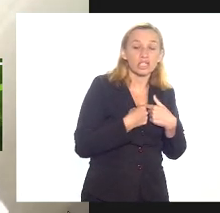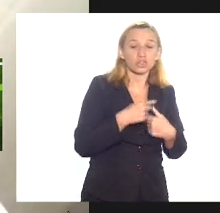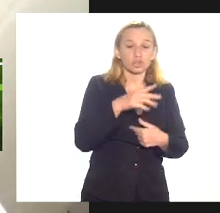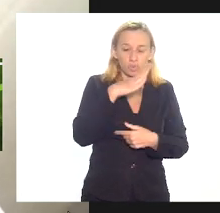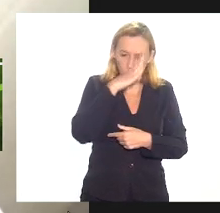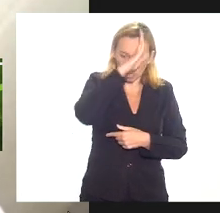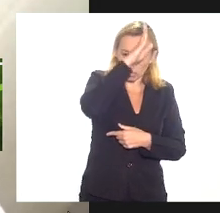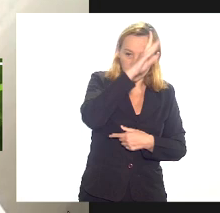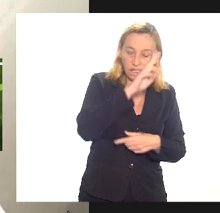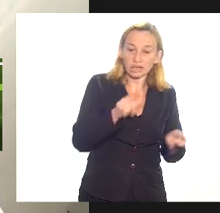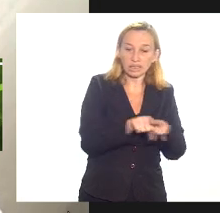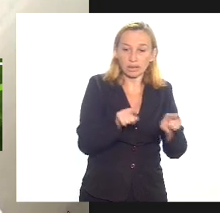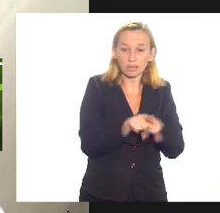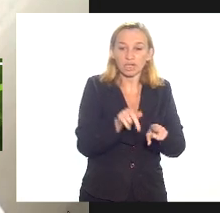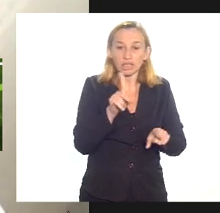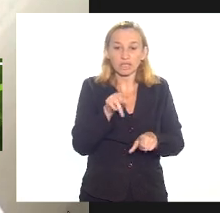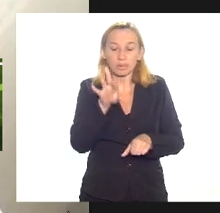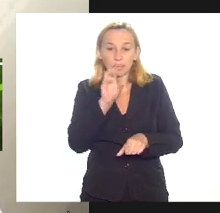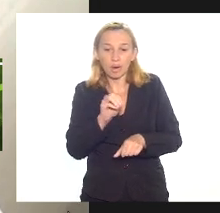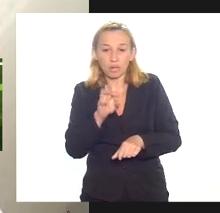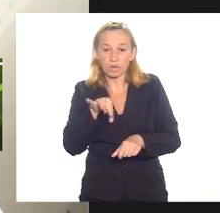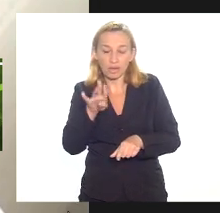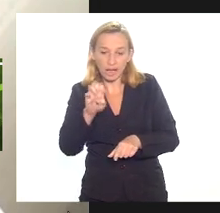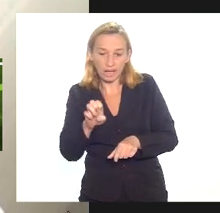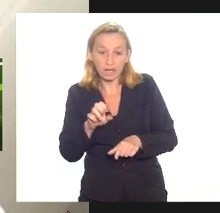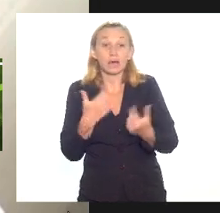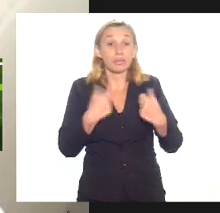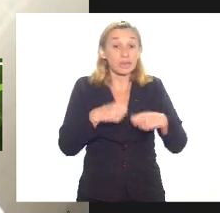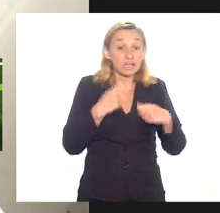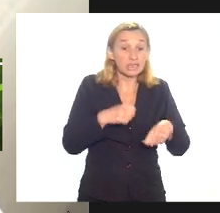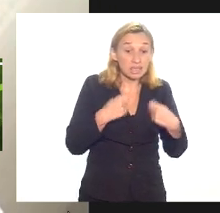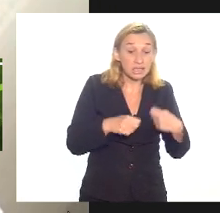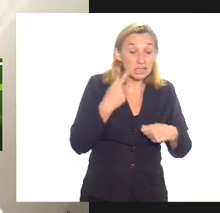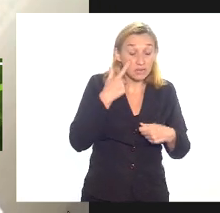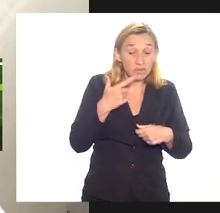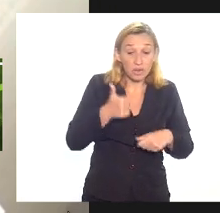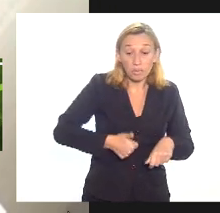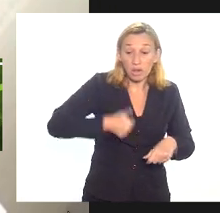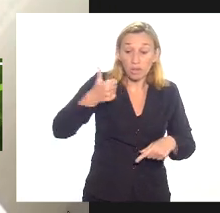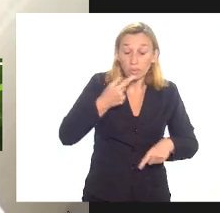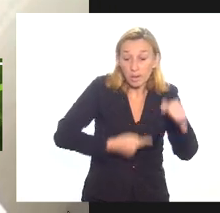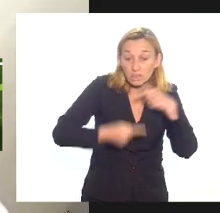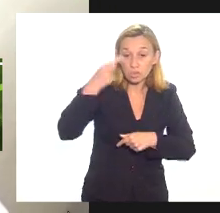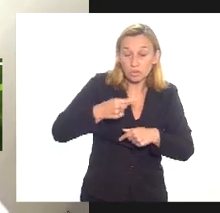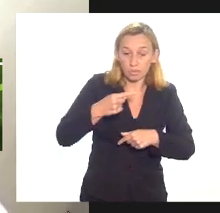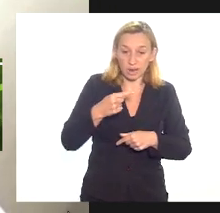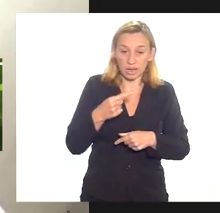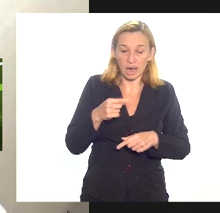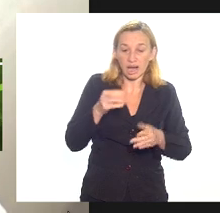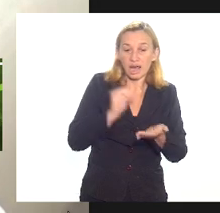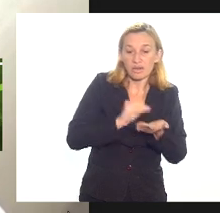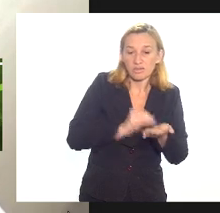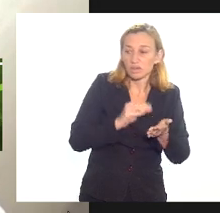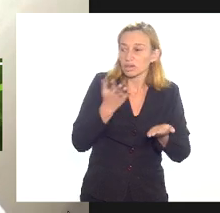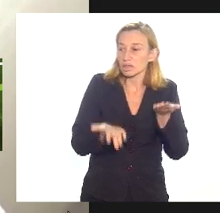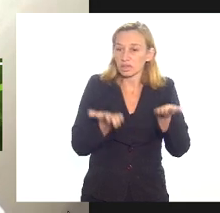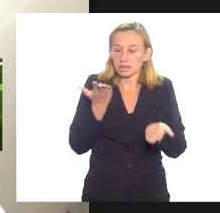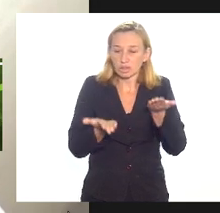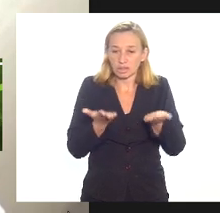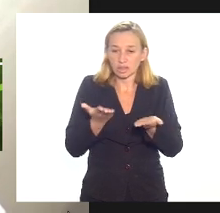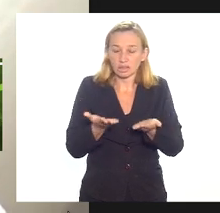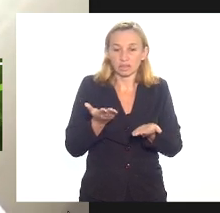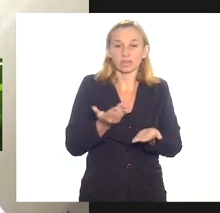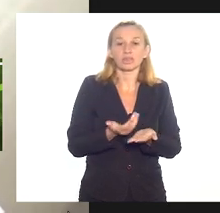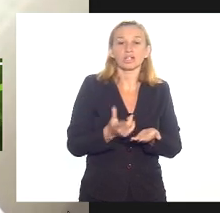priorizar formas de superação não só das desigualdades econômicas que já tem